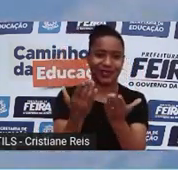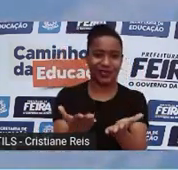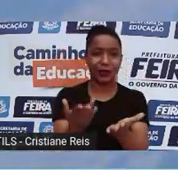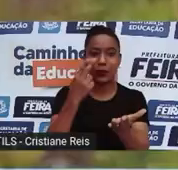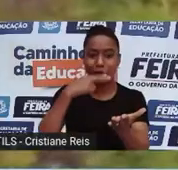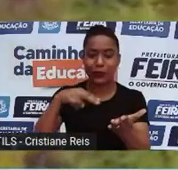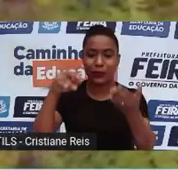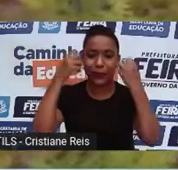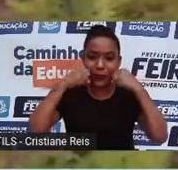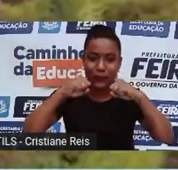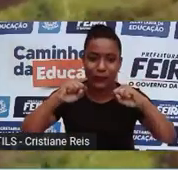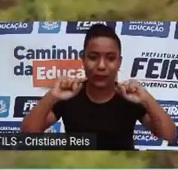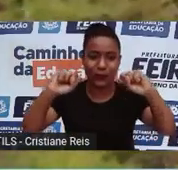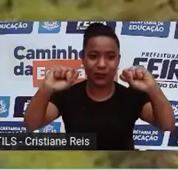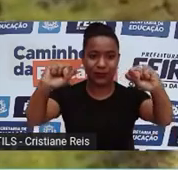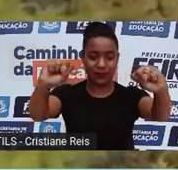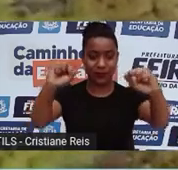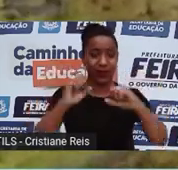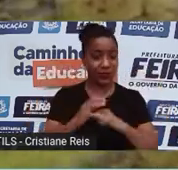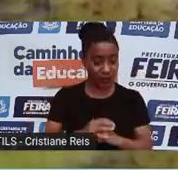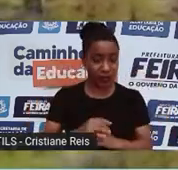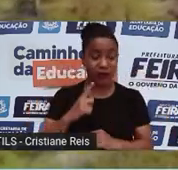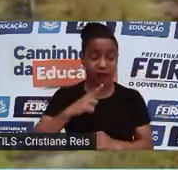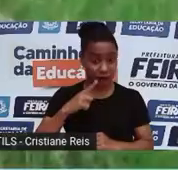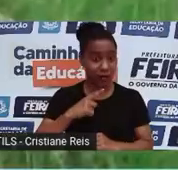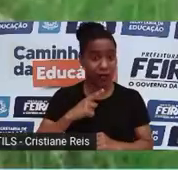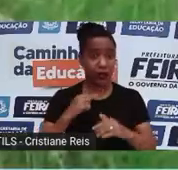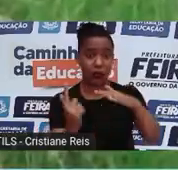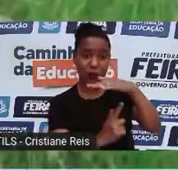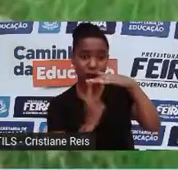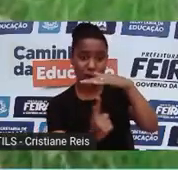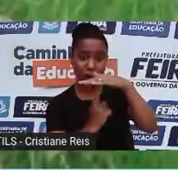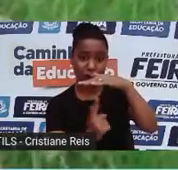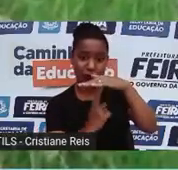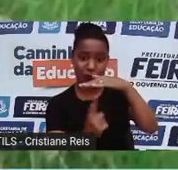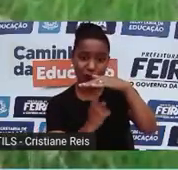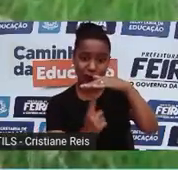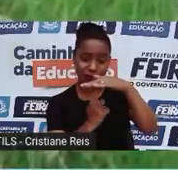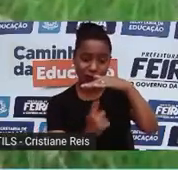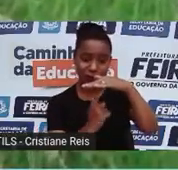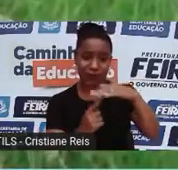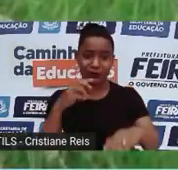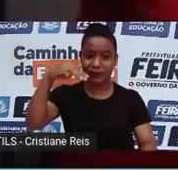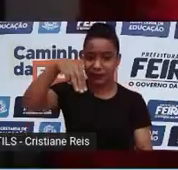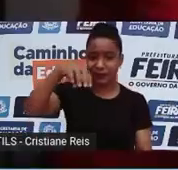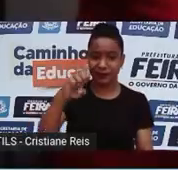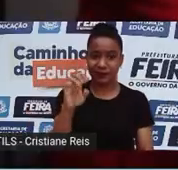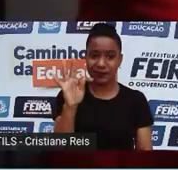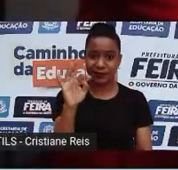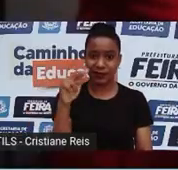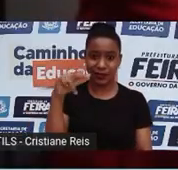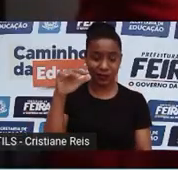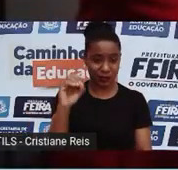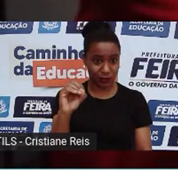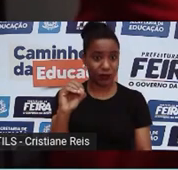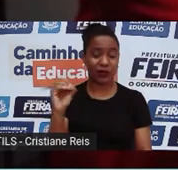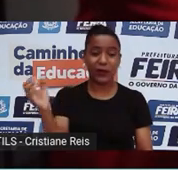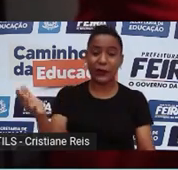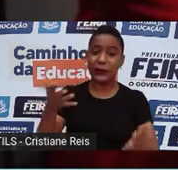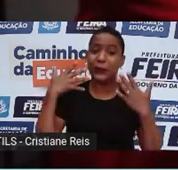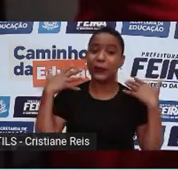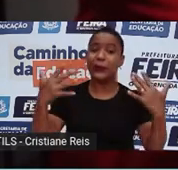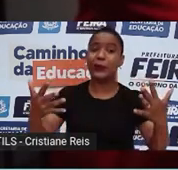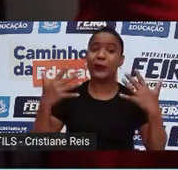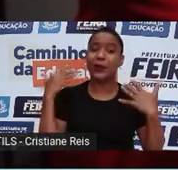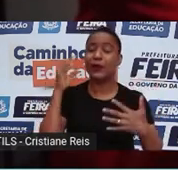metano em quantidade tão grande que aqueceria o planeta em muitos graus. O